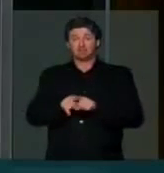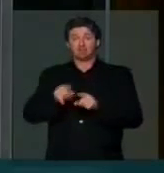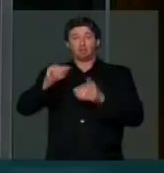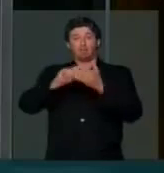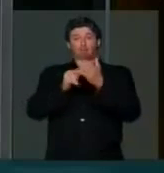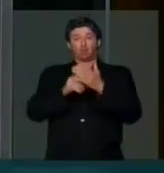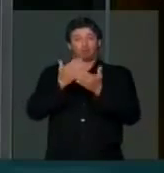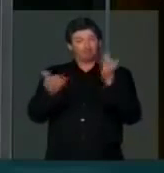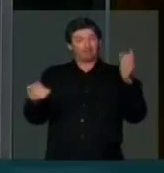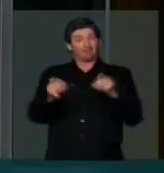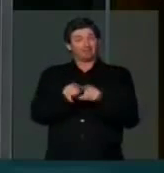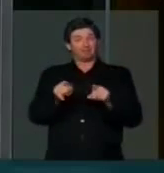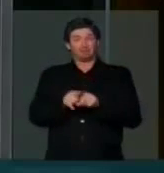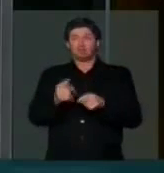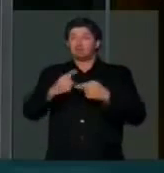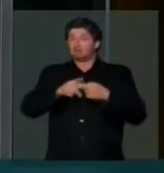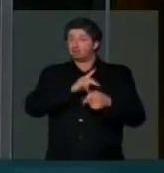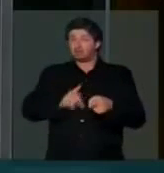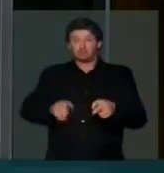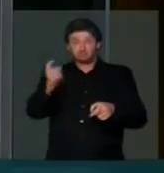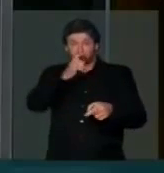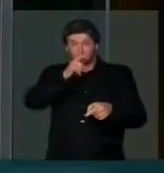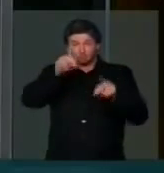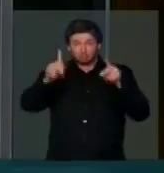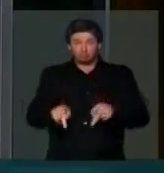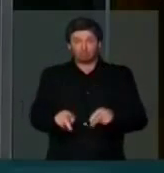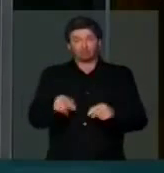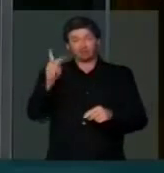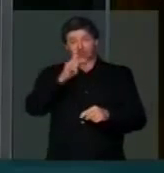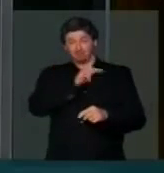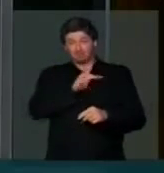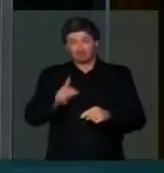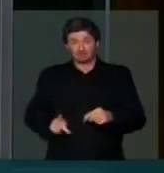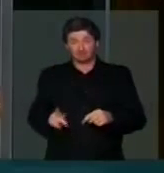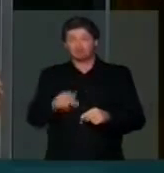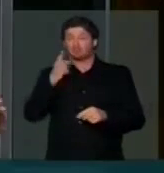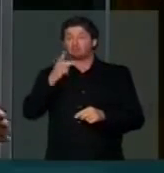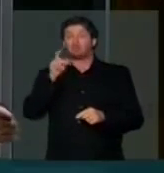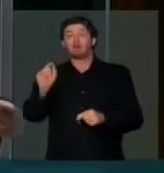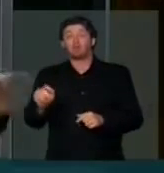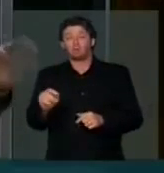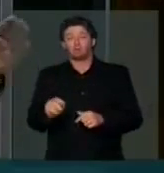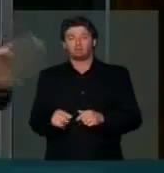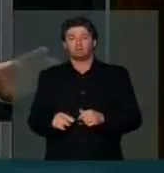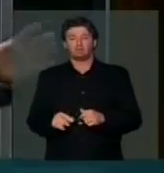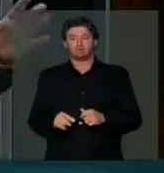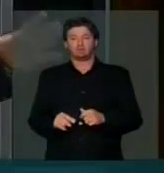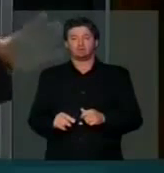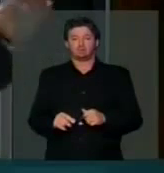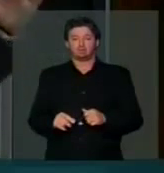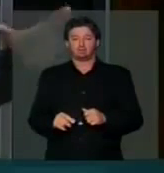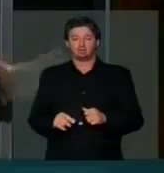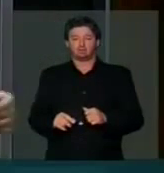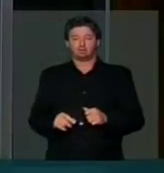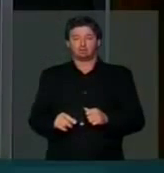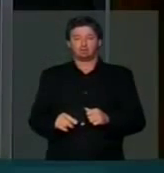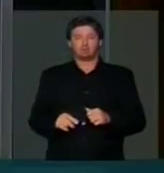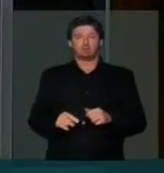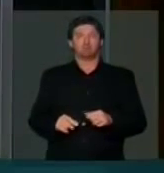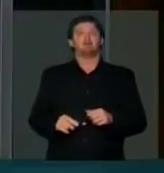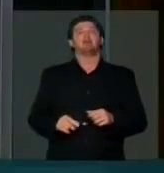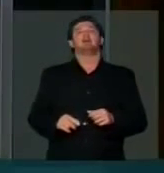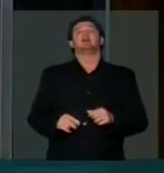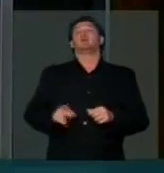presidenta mentiu para o povo brasileiro. A presidenta disse que a vaca precisava tossir